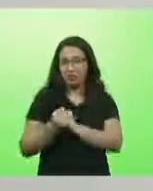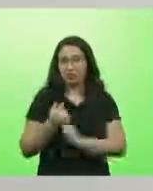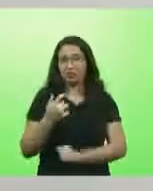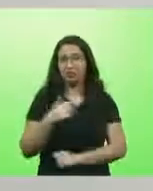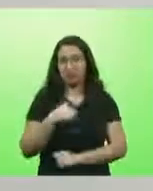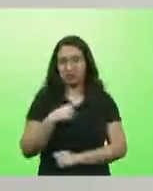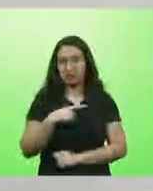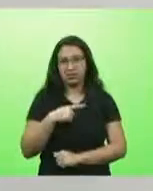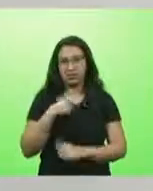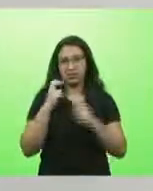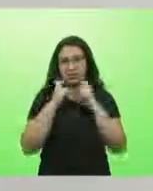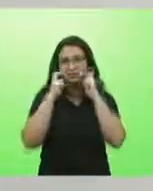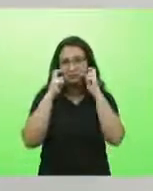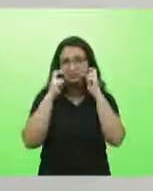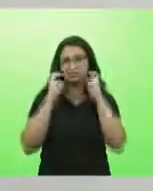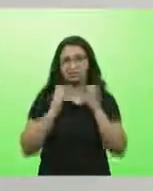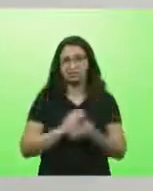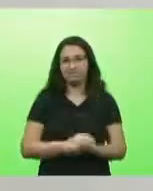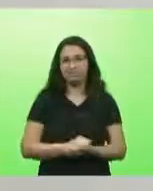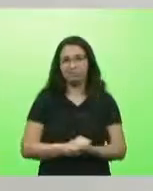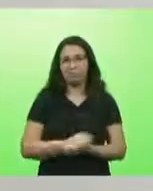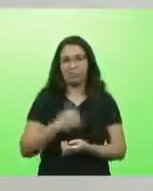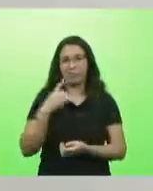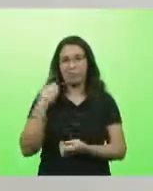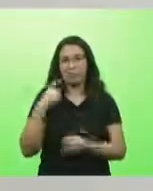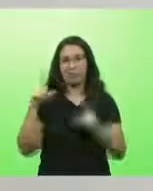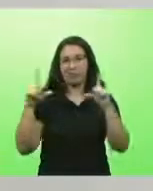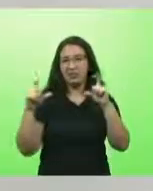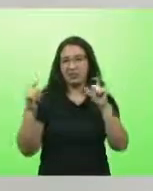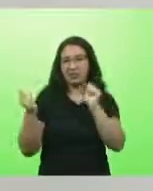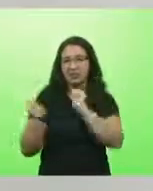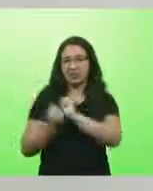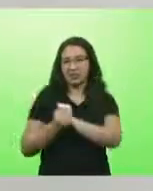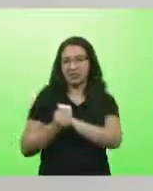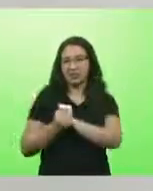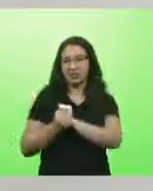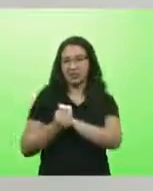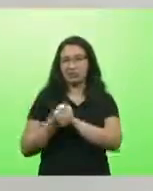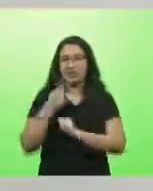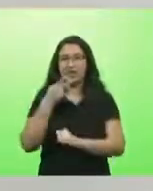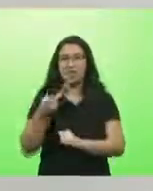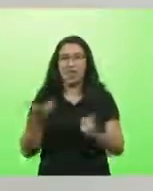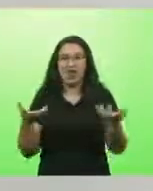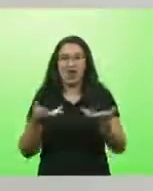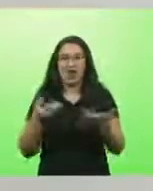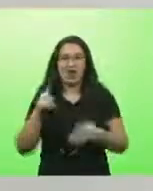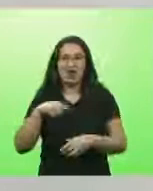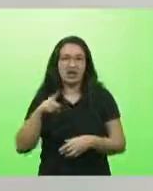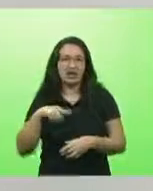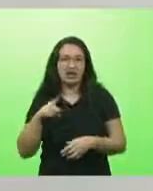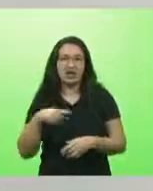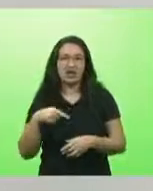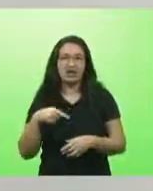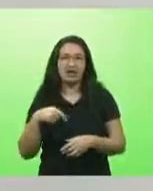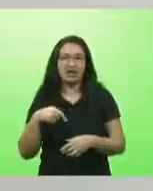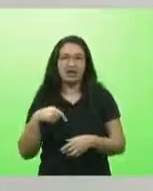Deputado tirando fotinho com o secretário da saúde, dizendo que agora sim o secretário está aqui para resolver o problema.